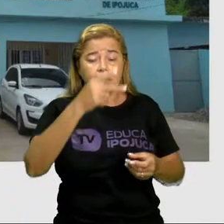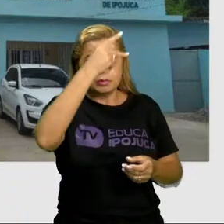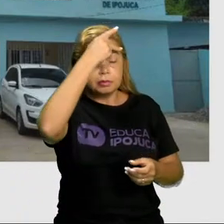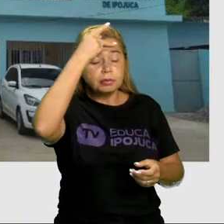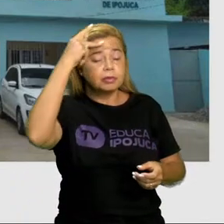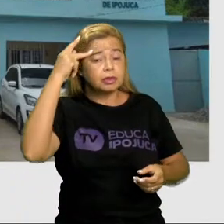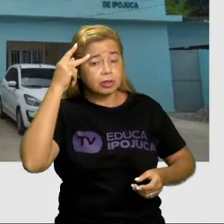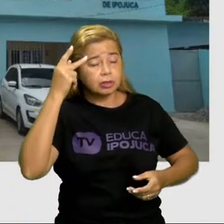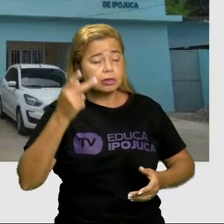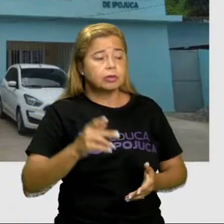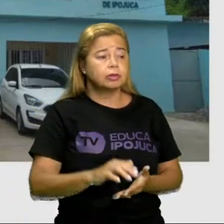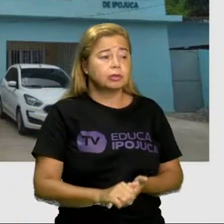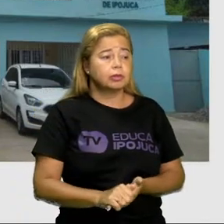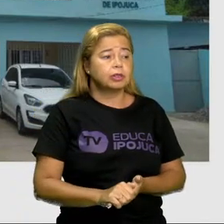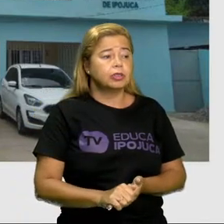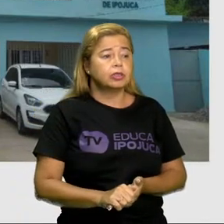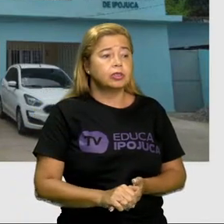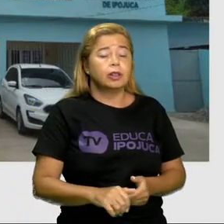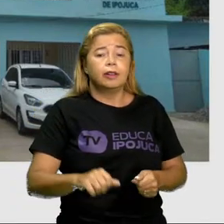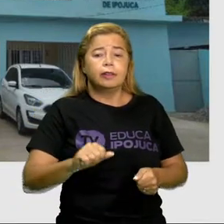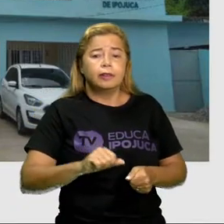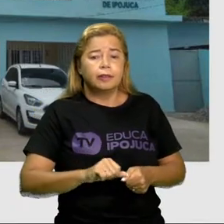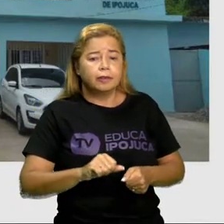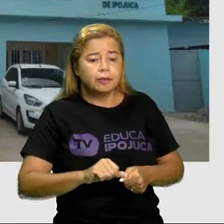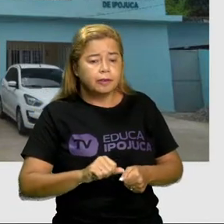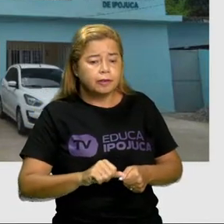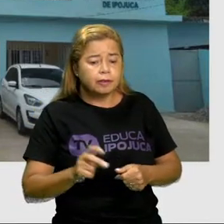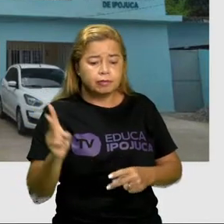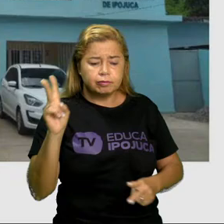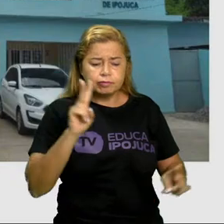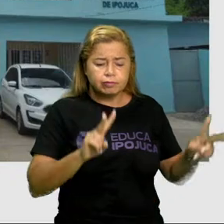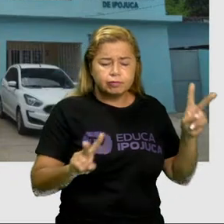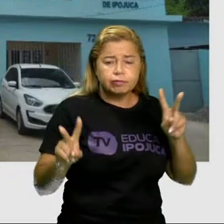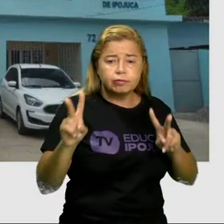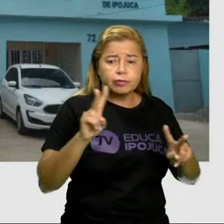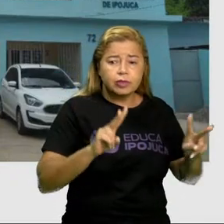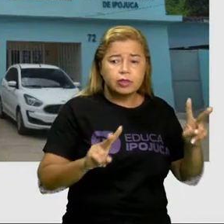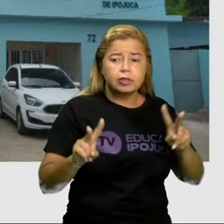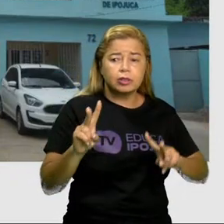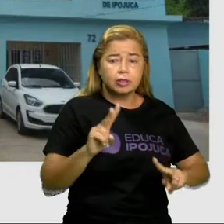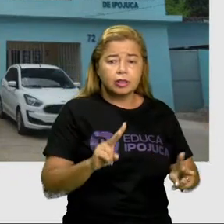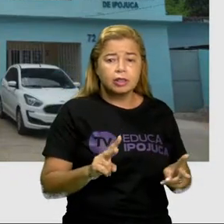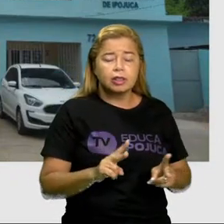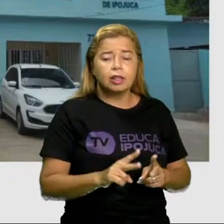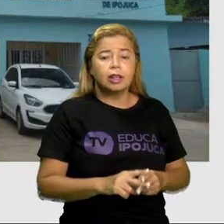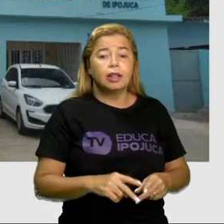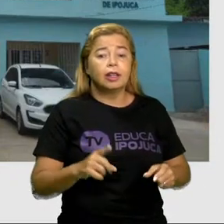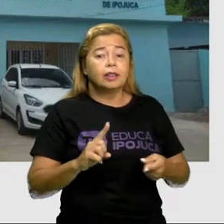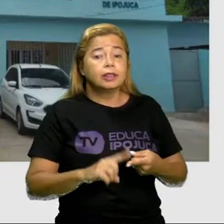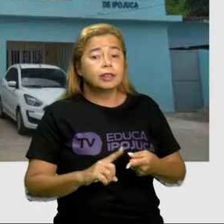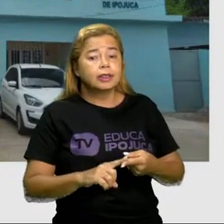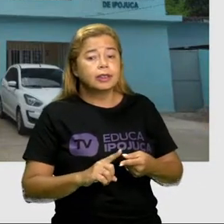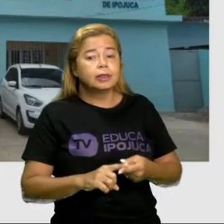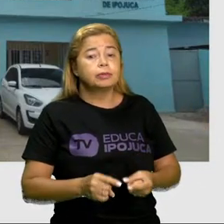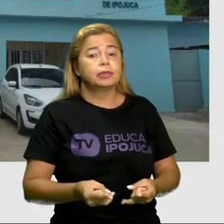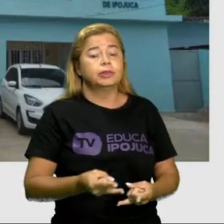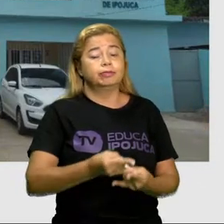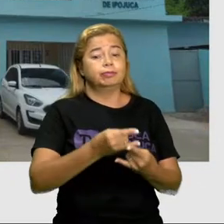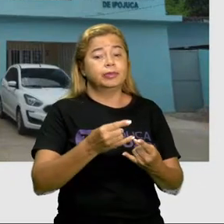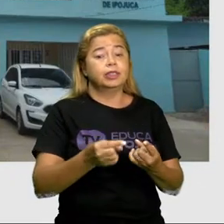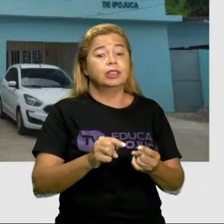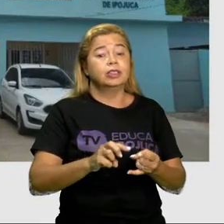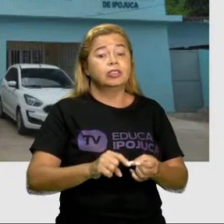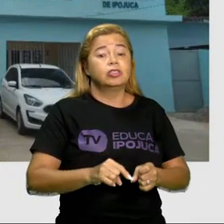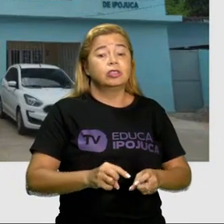administração de operações policiais, investigações criminais e também detenção temporária de suspeitos e